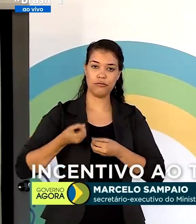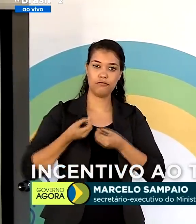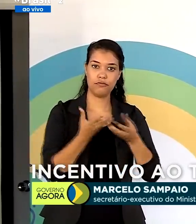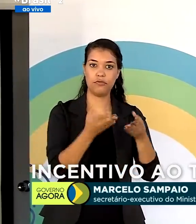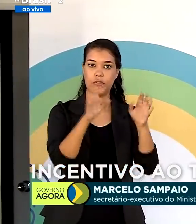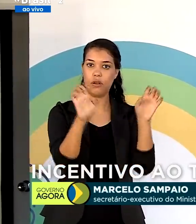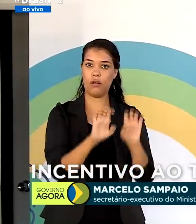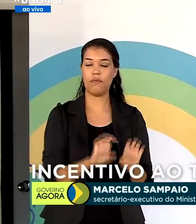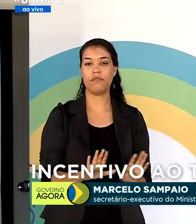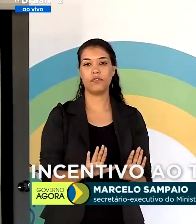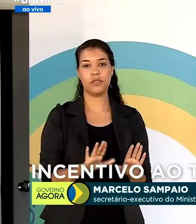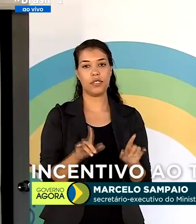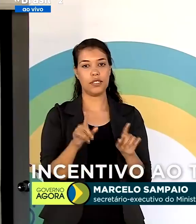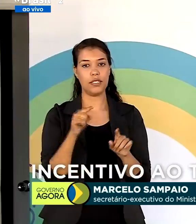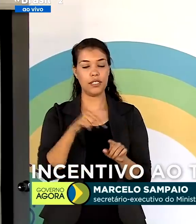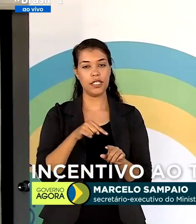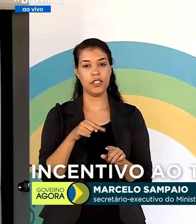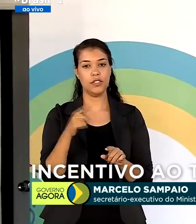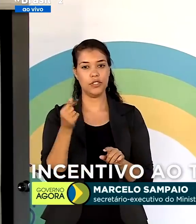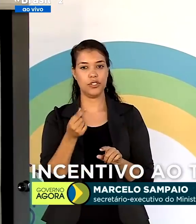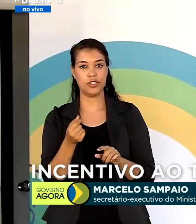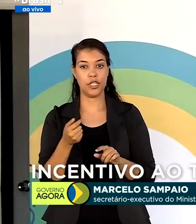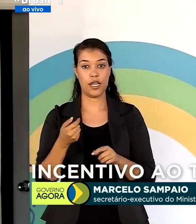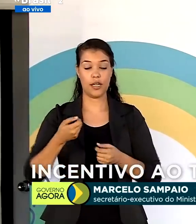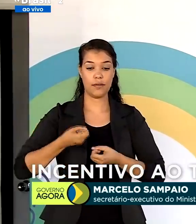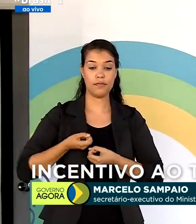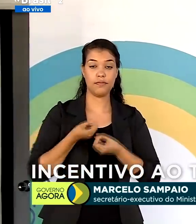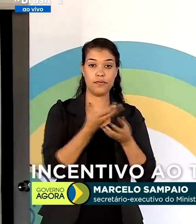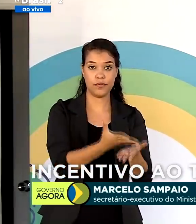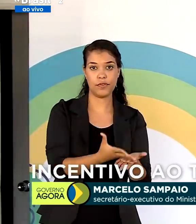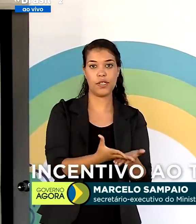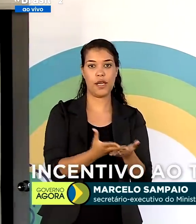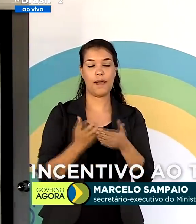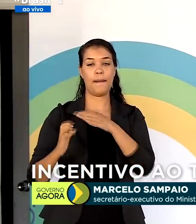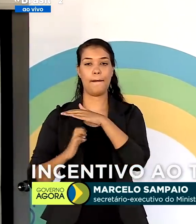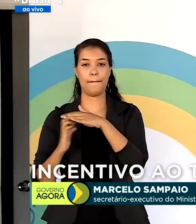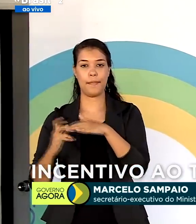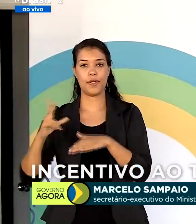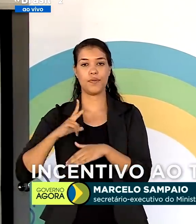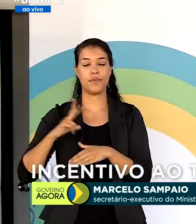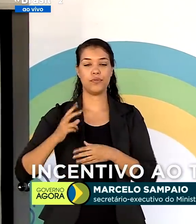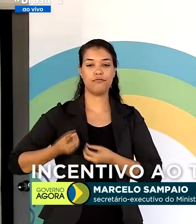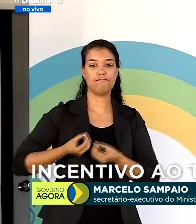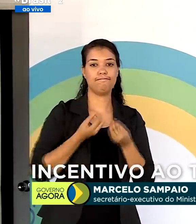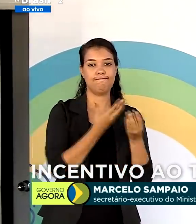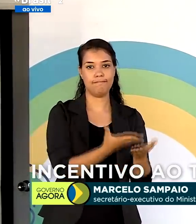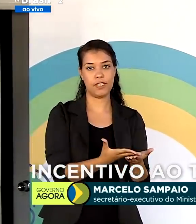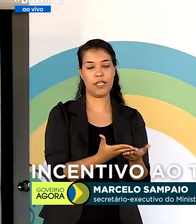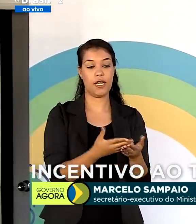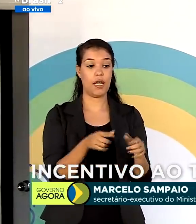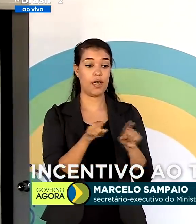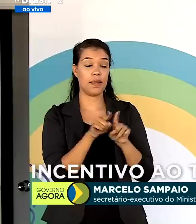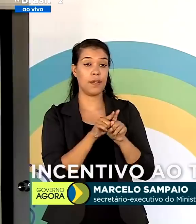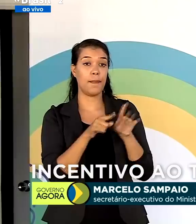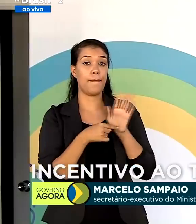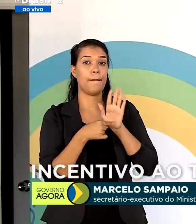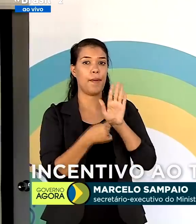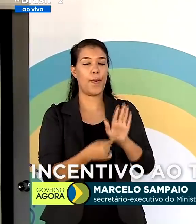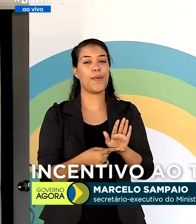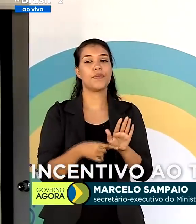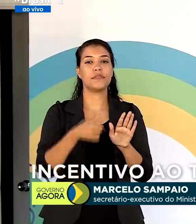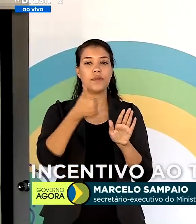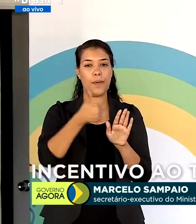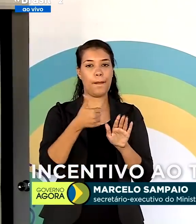valor não é de outorga, esse valor é o valor de investimento que o setor privado vai trazer para setor de infraestrutura. Isso representa um ano